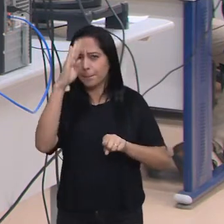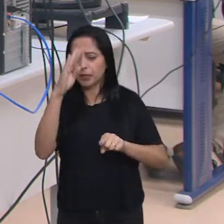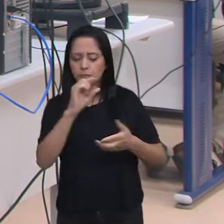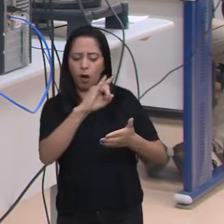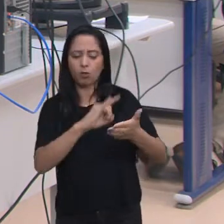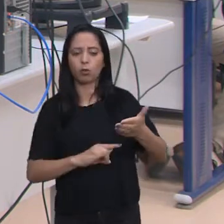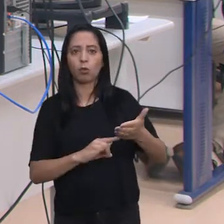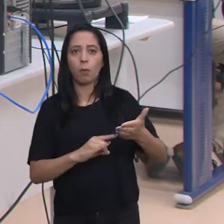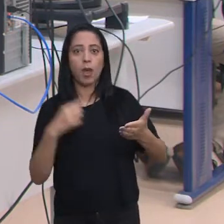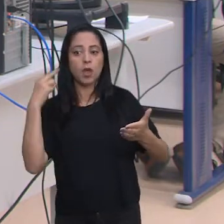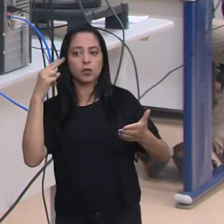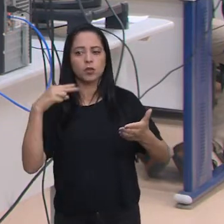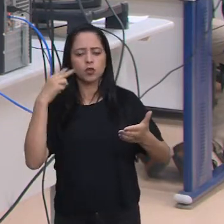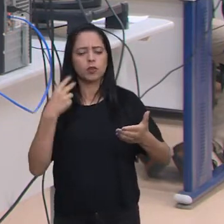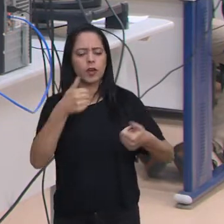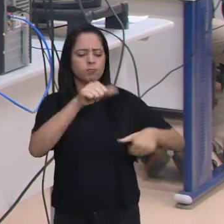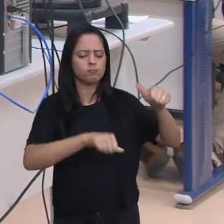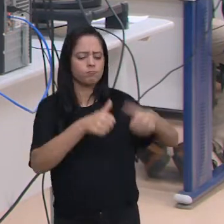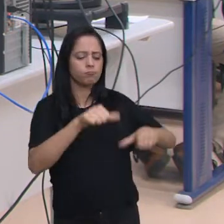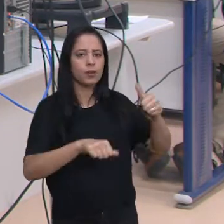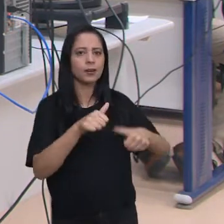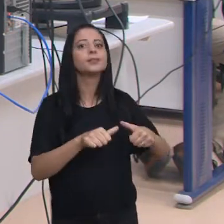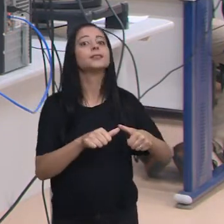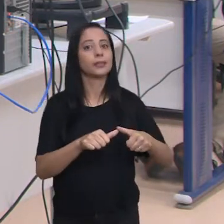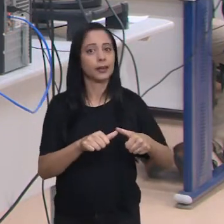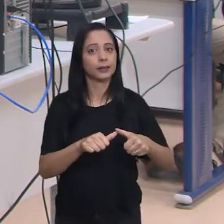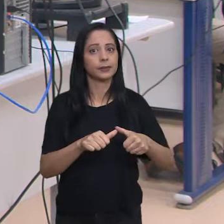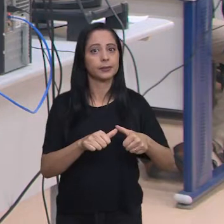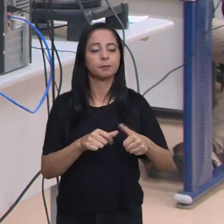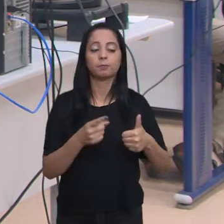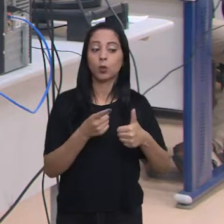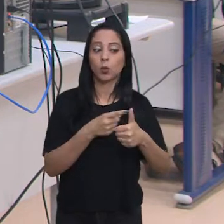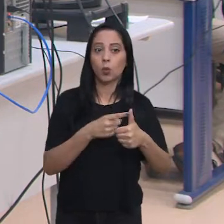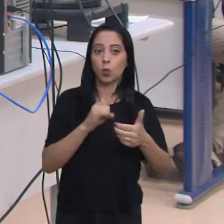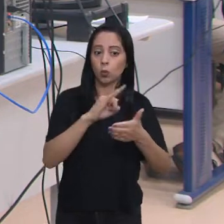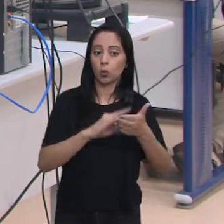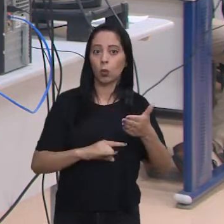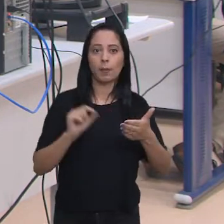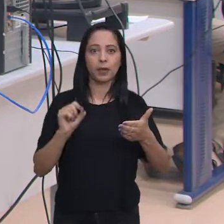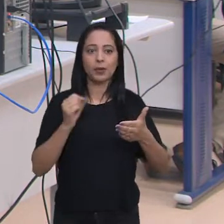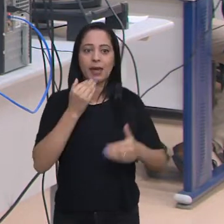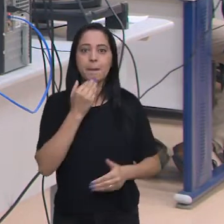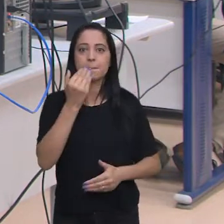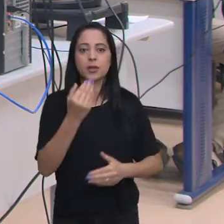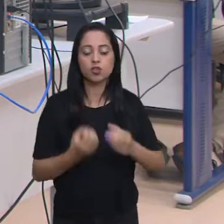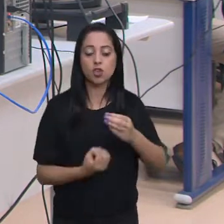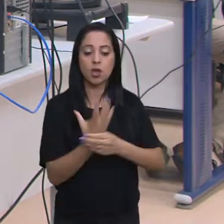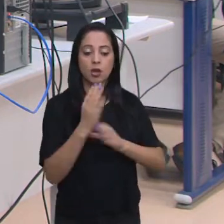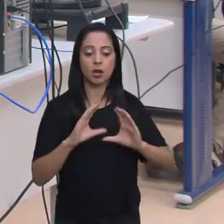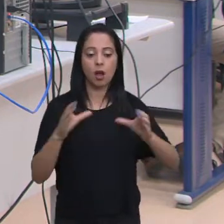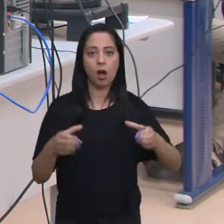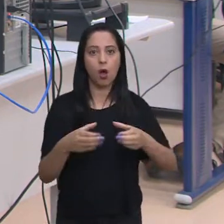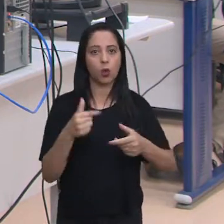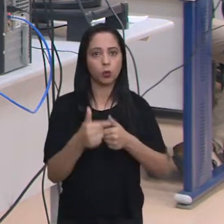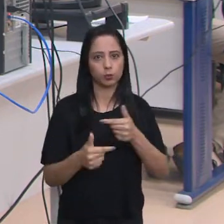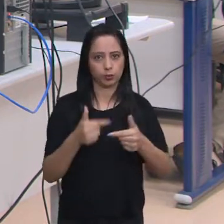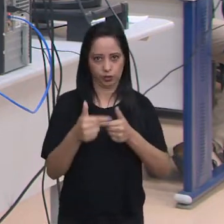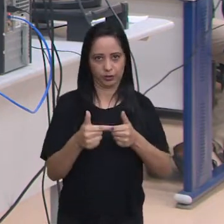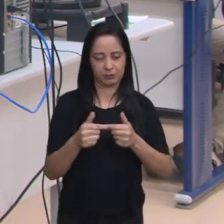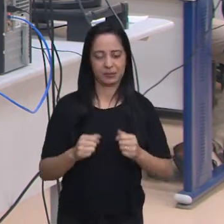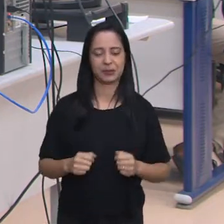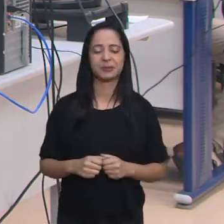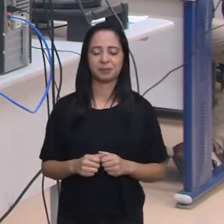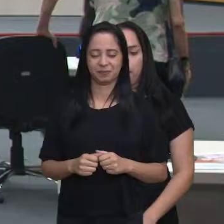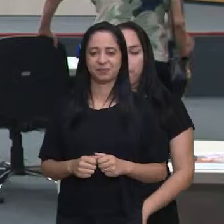documentos apreciados pelos vereadores. Um desses documentos aprovados pedia a criação de uma nova frente parlamentar aqui na